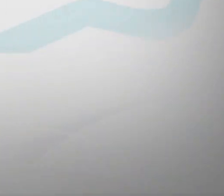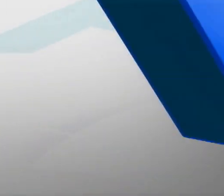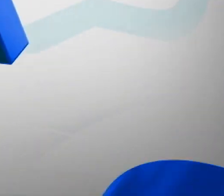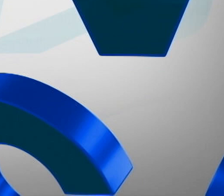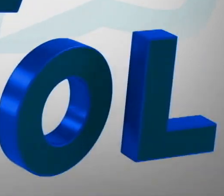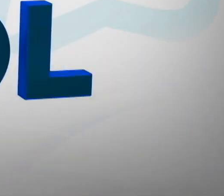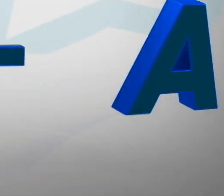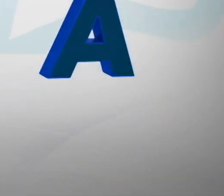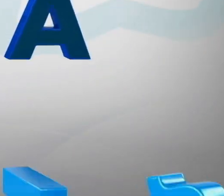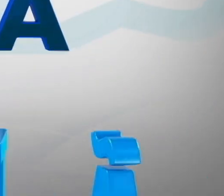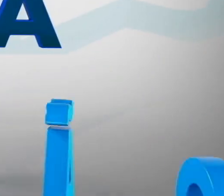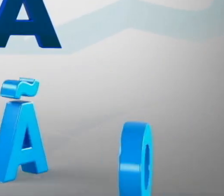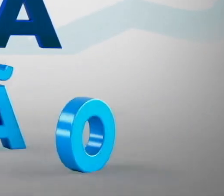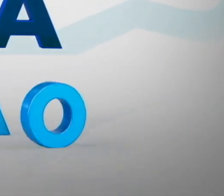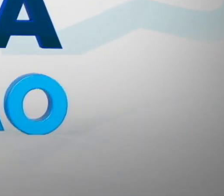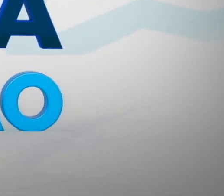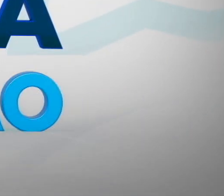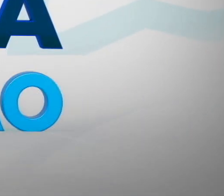Tchau!